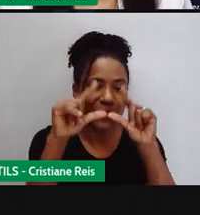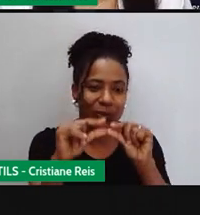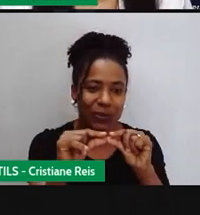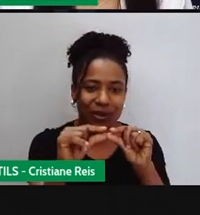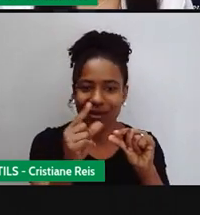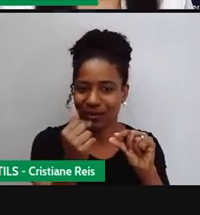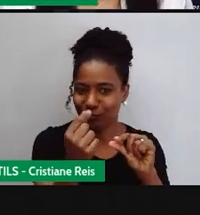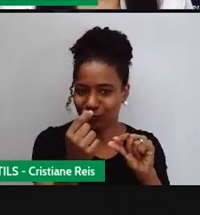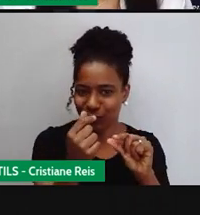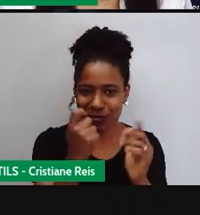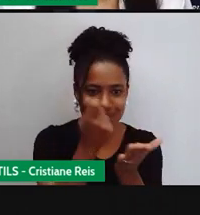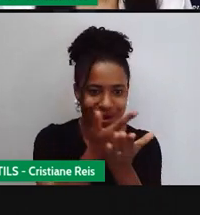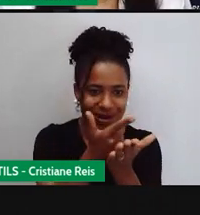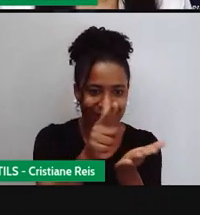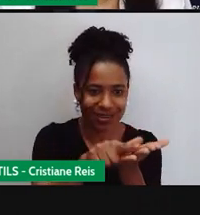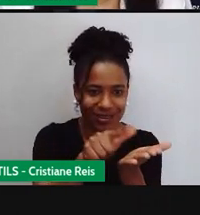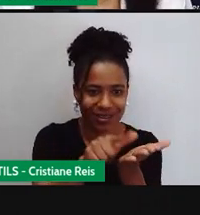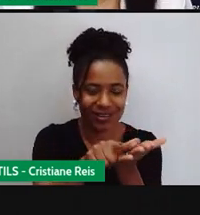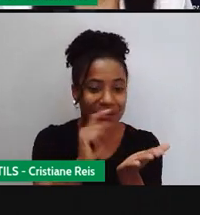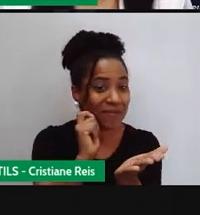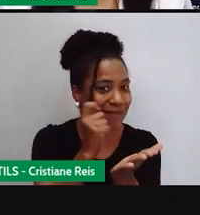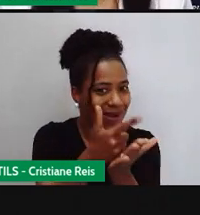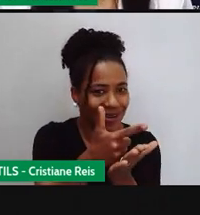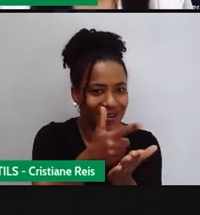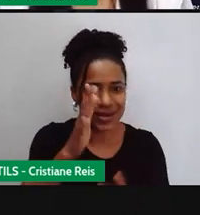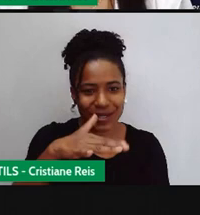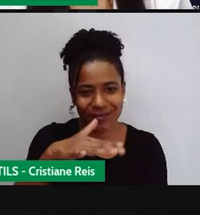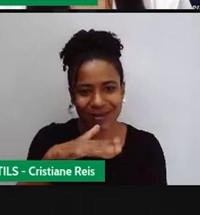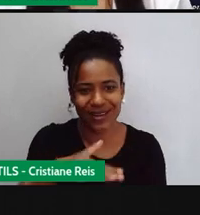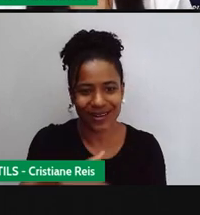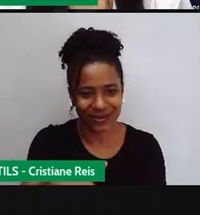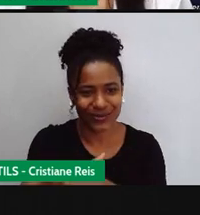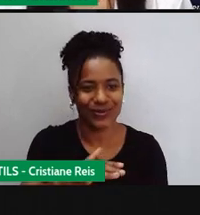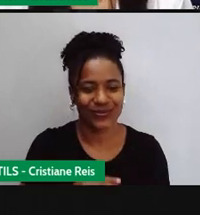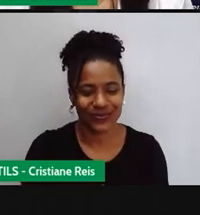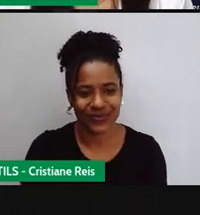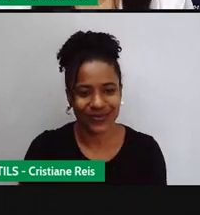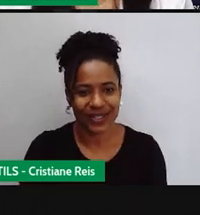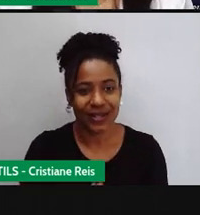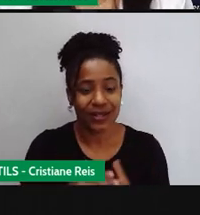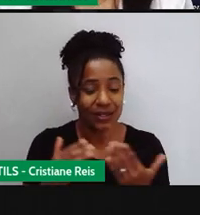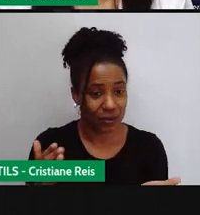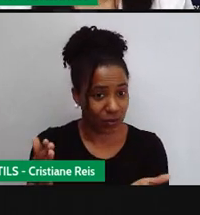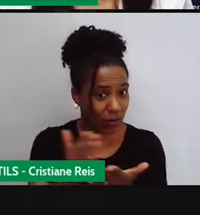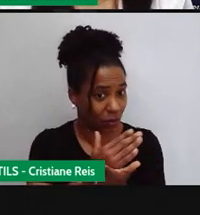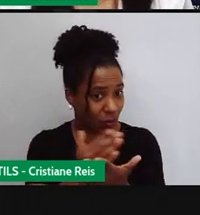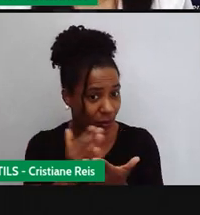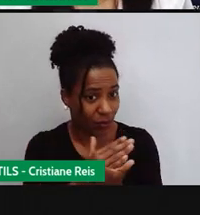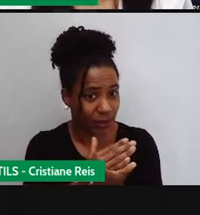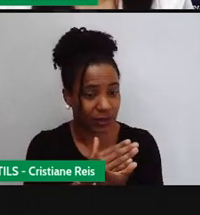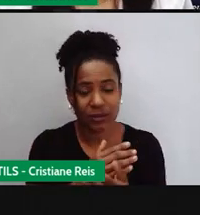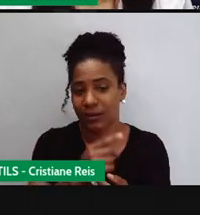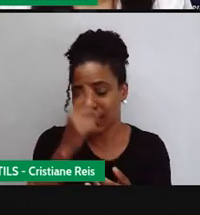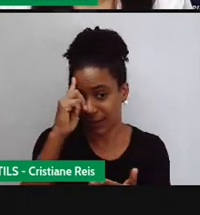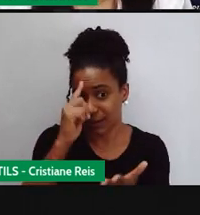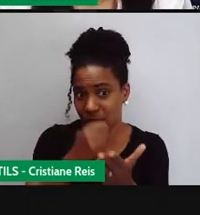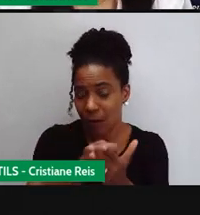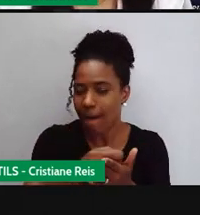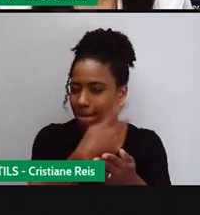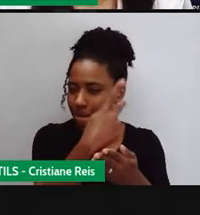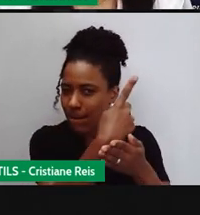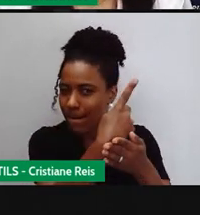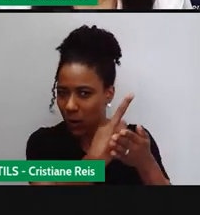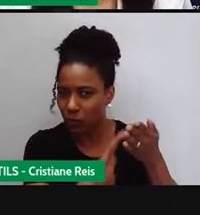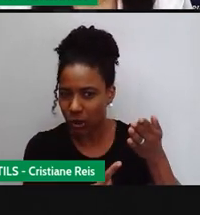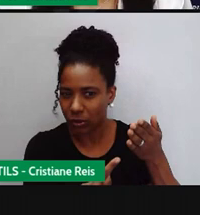resultado, né, do consumo de energia elétrica em cada casa. Então, muitas pessoas aderem aí a projetos que